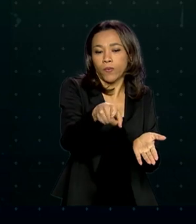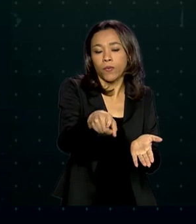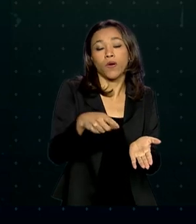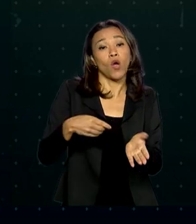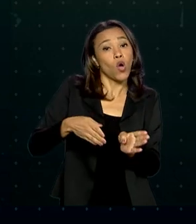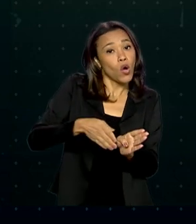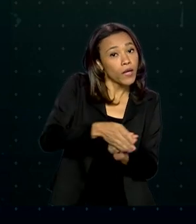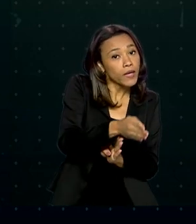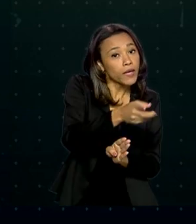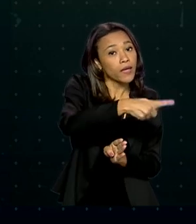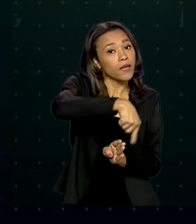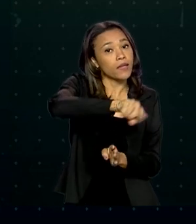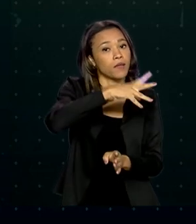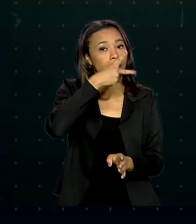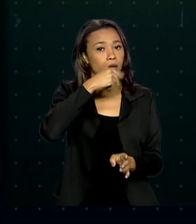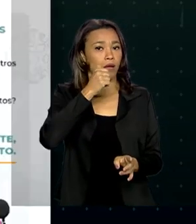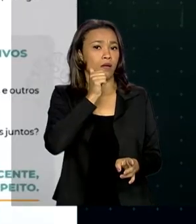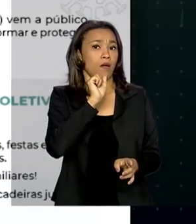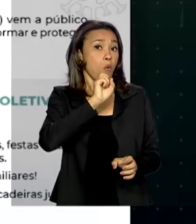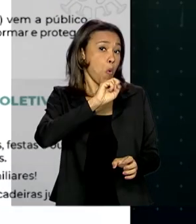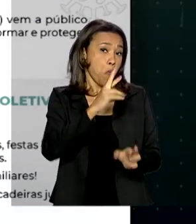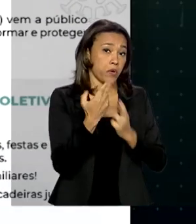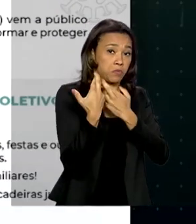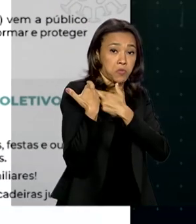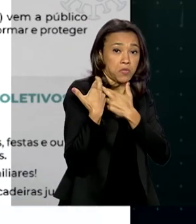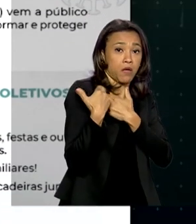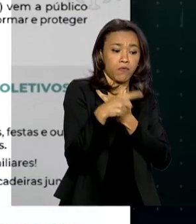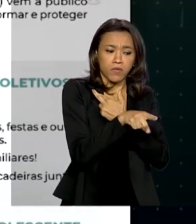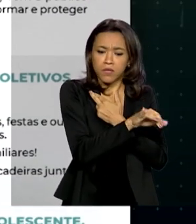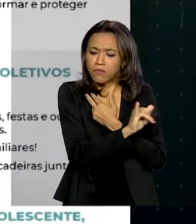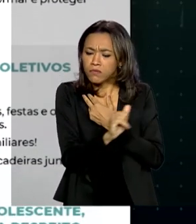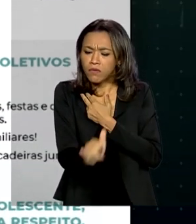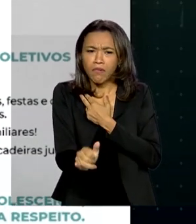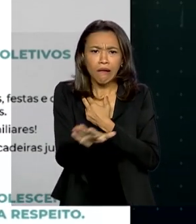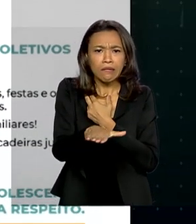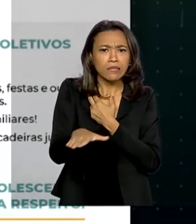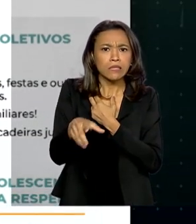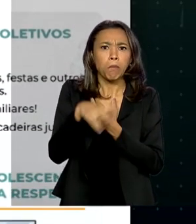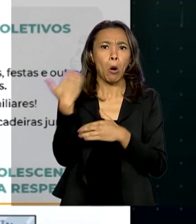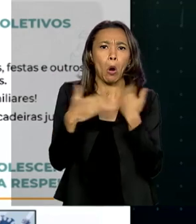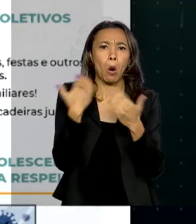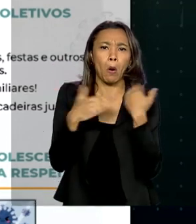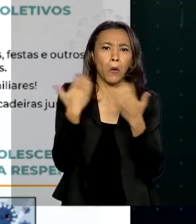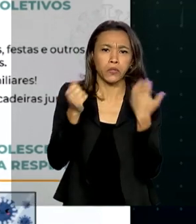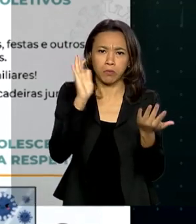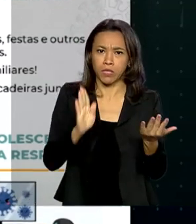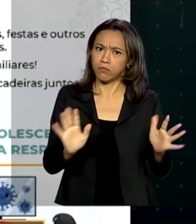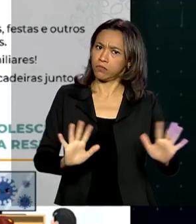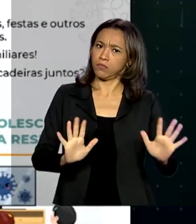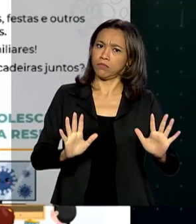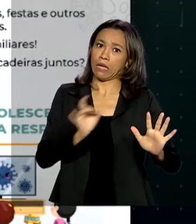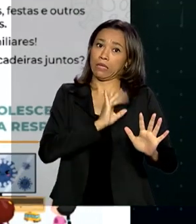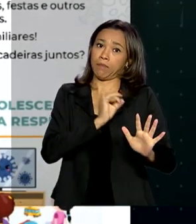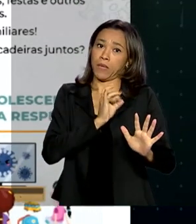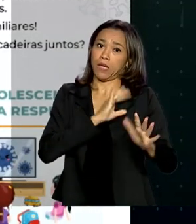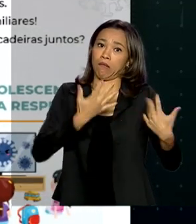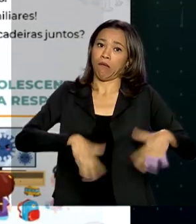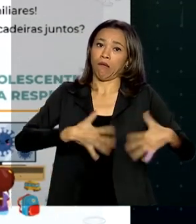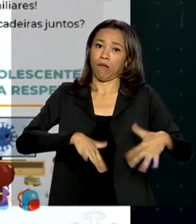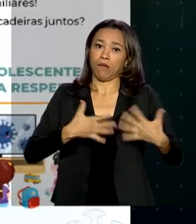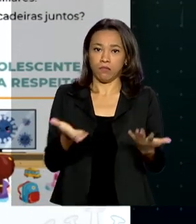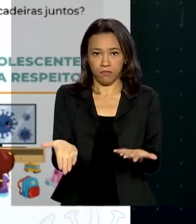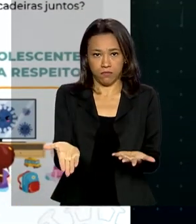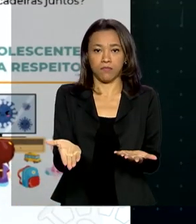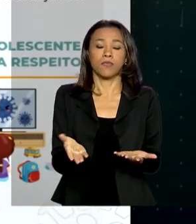pais ou responsáveis, por exemplo, que não fale aos pequenos sobre o número de mortes, para não gerar medo. Outra